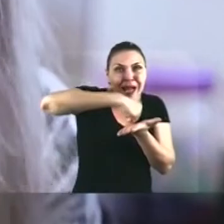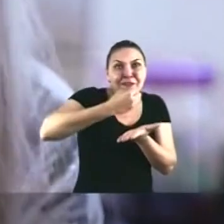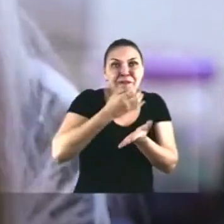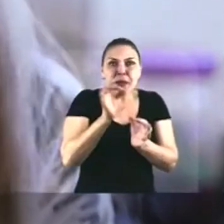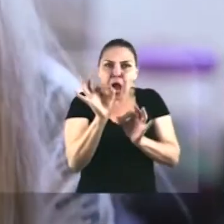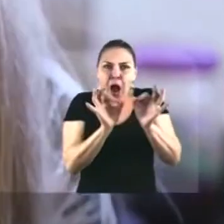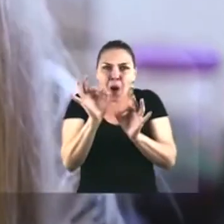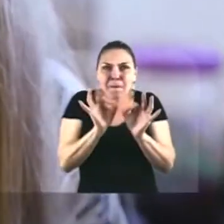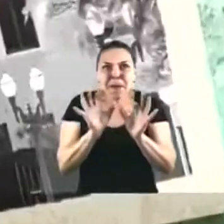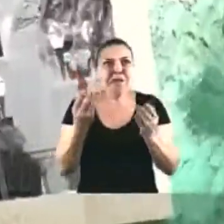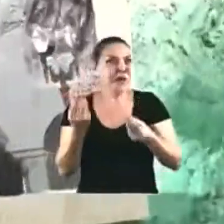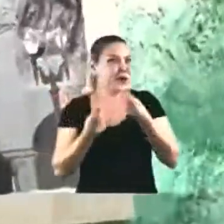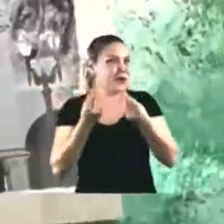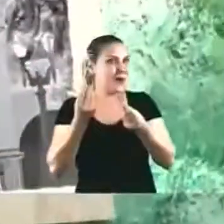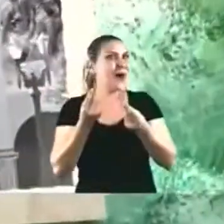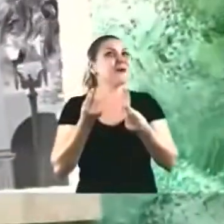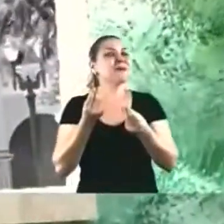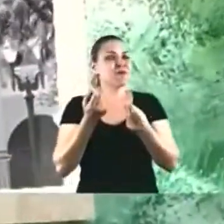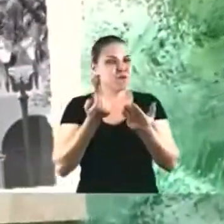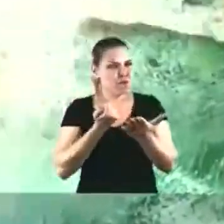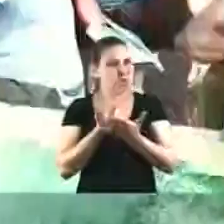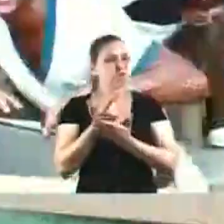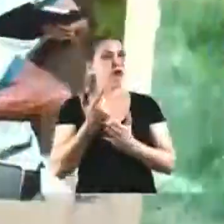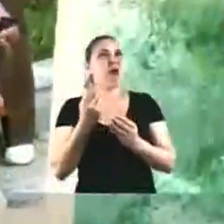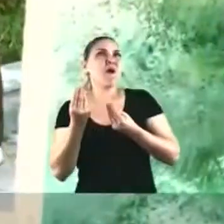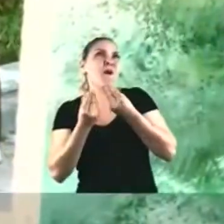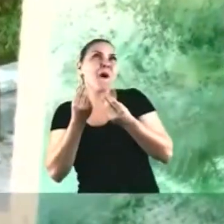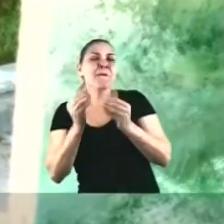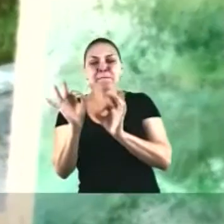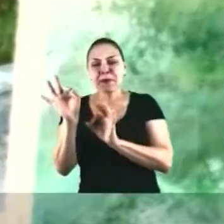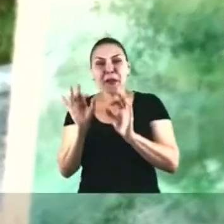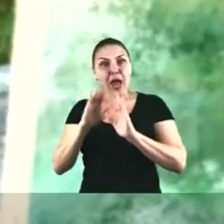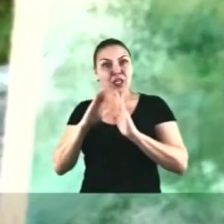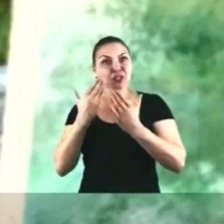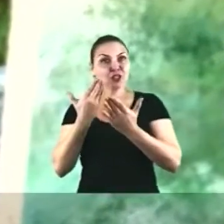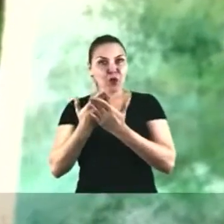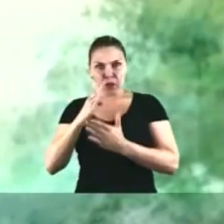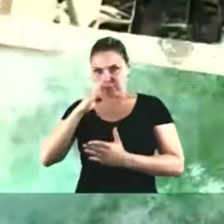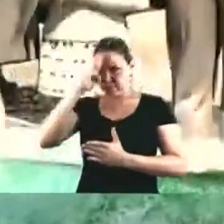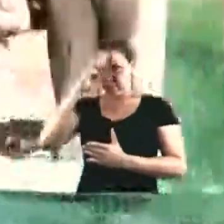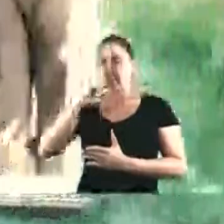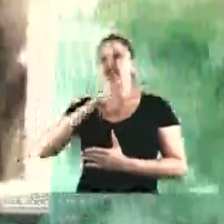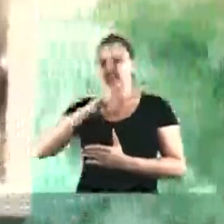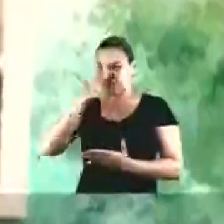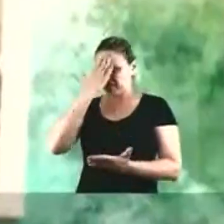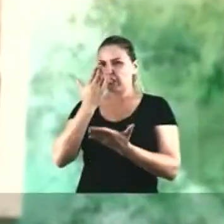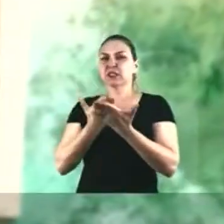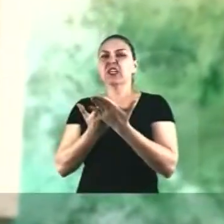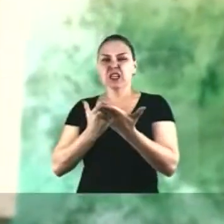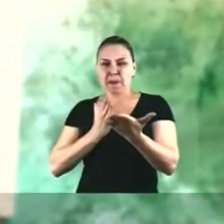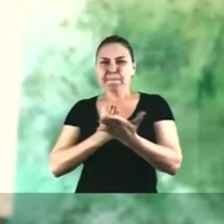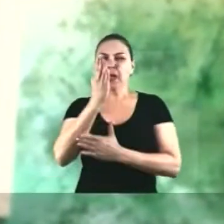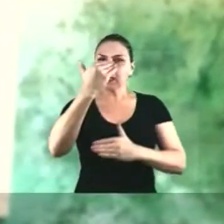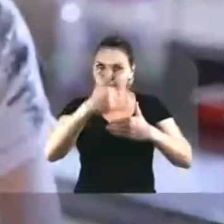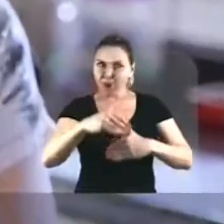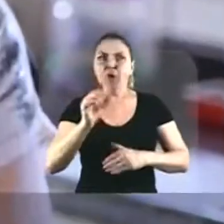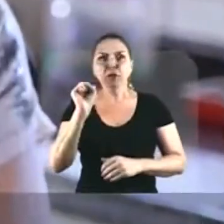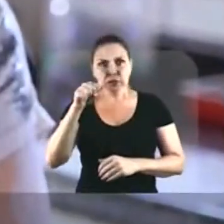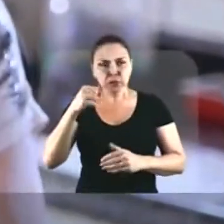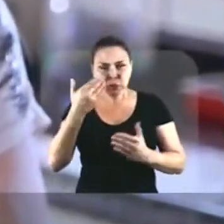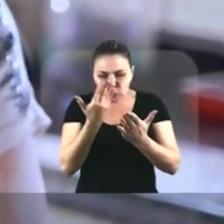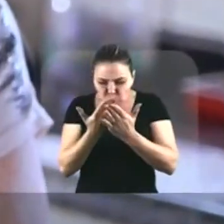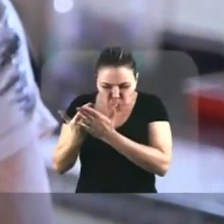Arrumava, bem arrumadinho Esse dinheiro É pra mim Pra preparatória de cadernos Porque ele tinha certeza Que ia passar Ele focou e